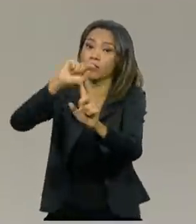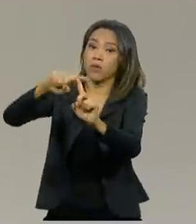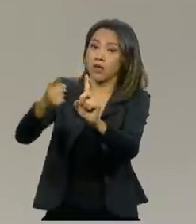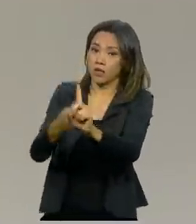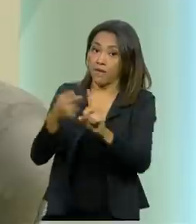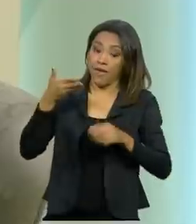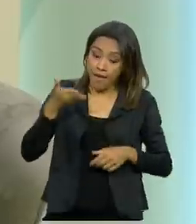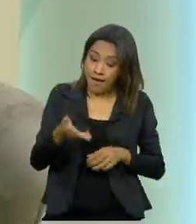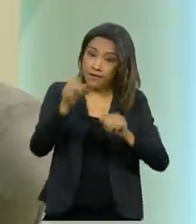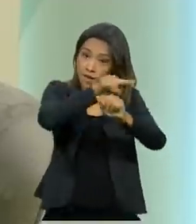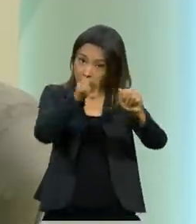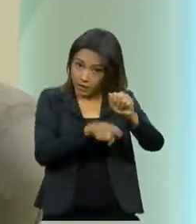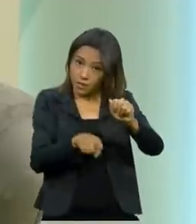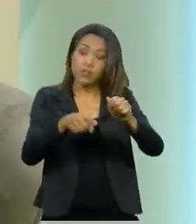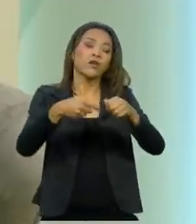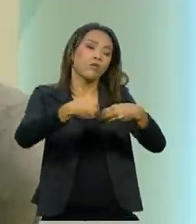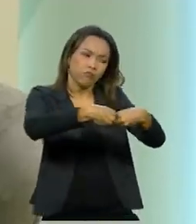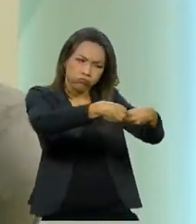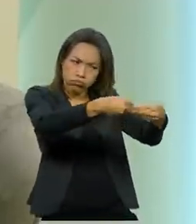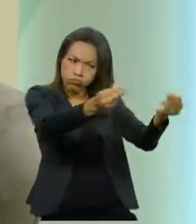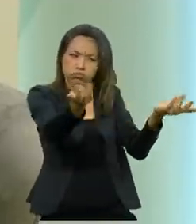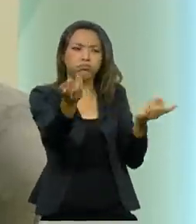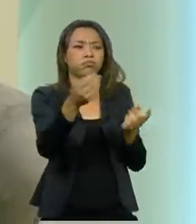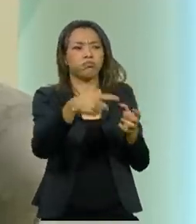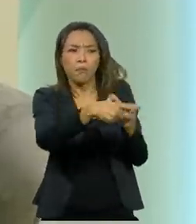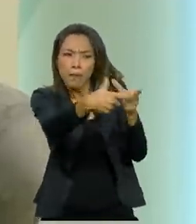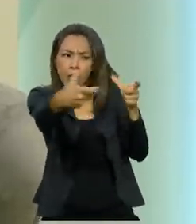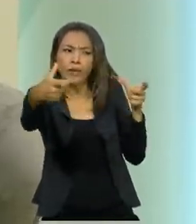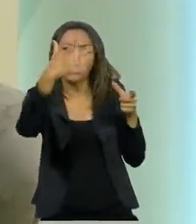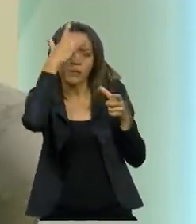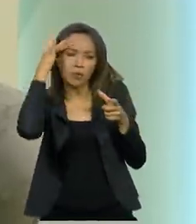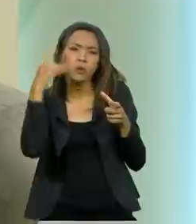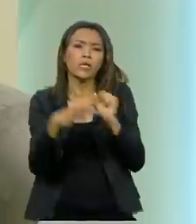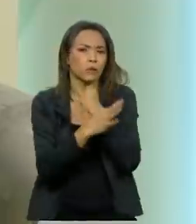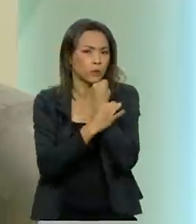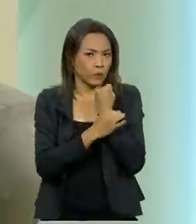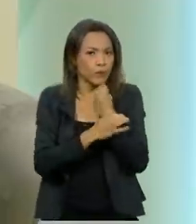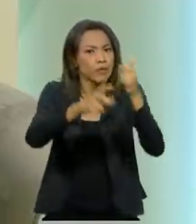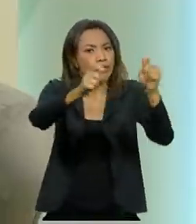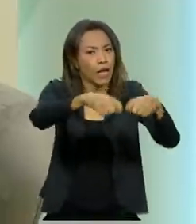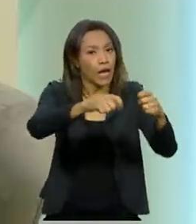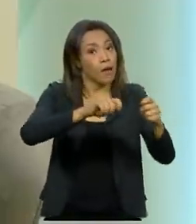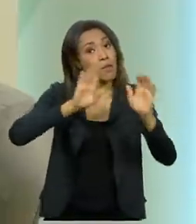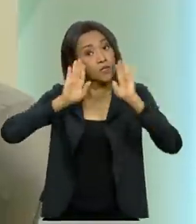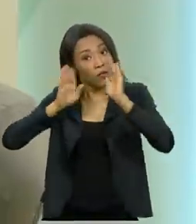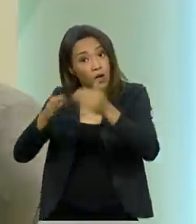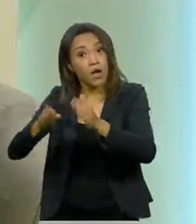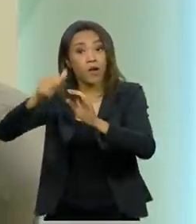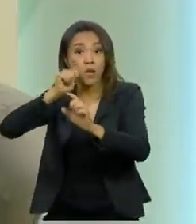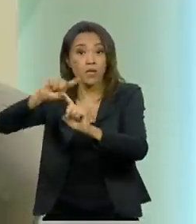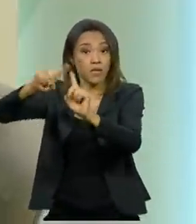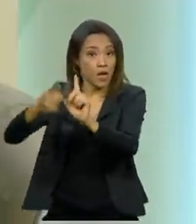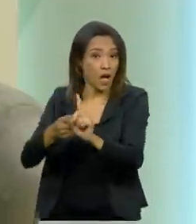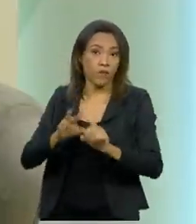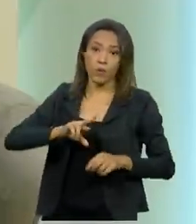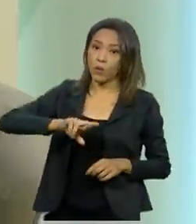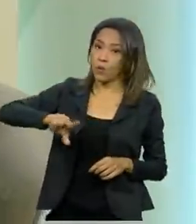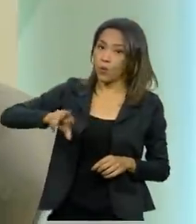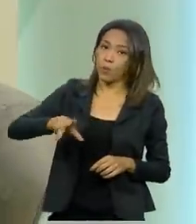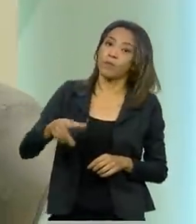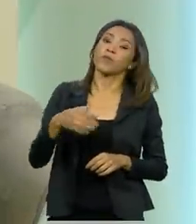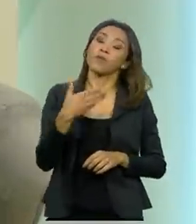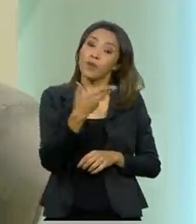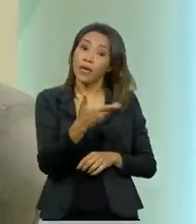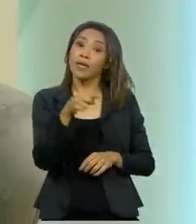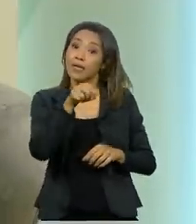em geral, essa vacina é muito segura, é muito efetiva e nos ajuda de maneira muito determinada em reduzir